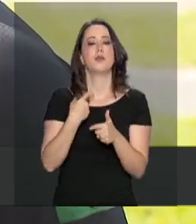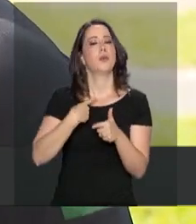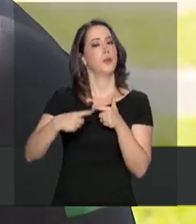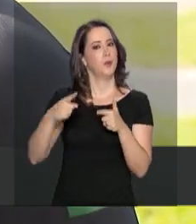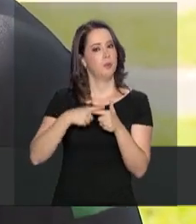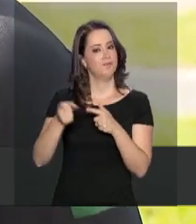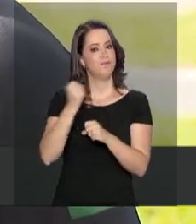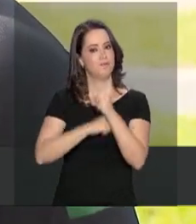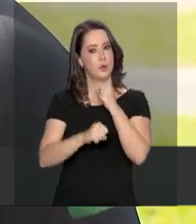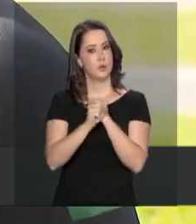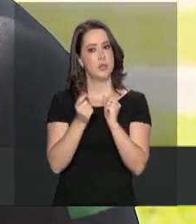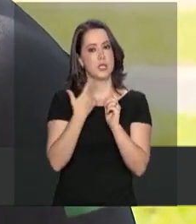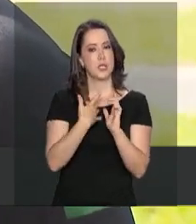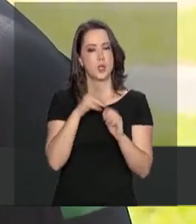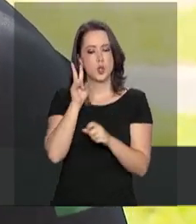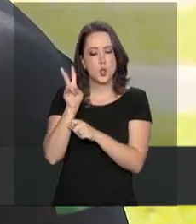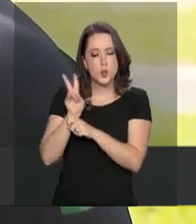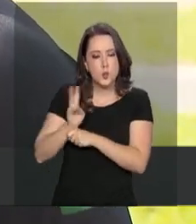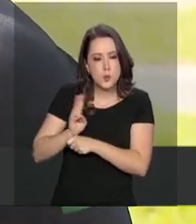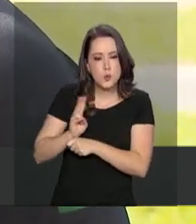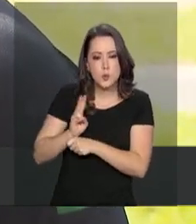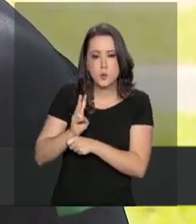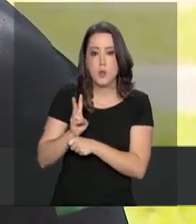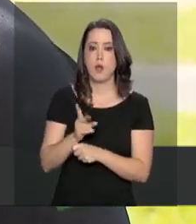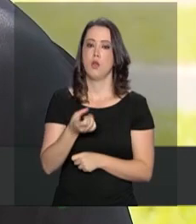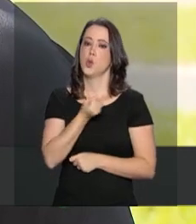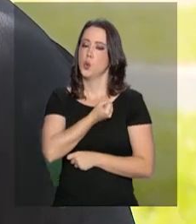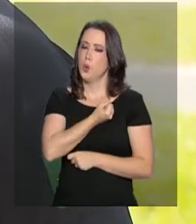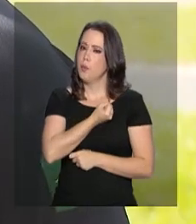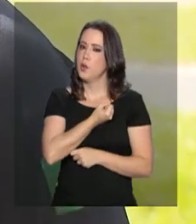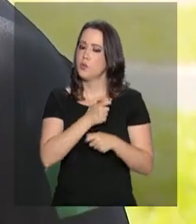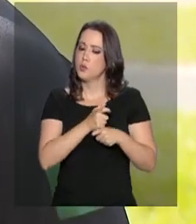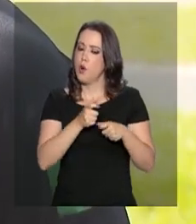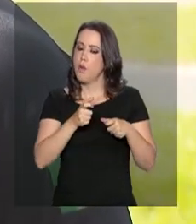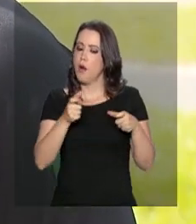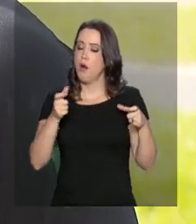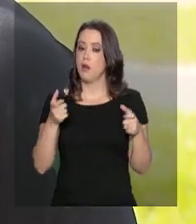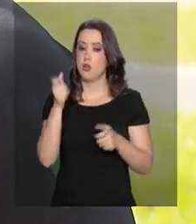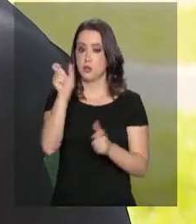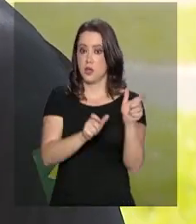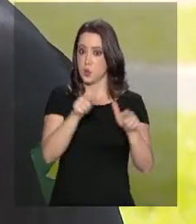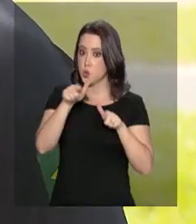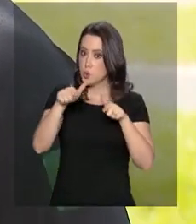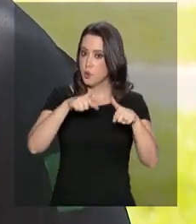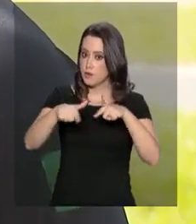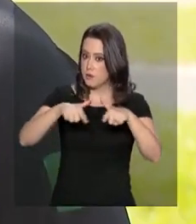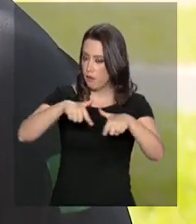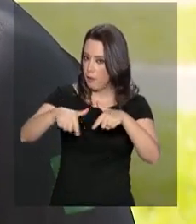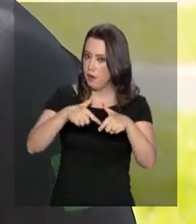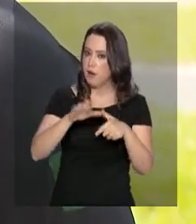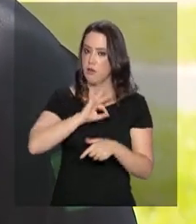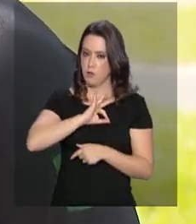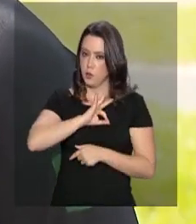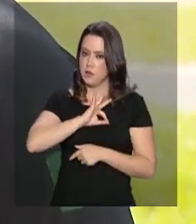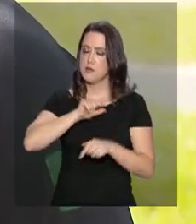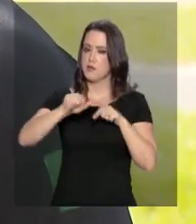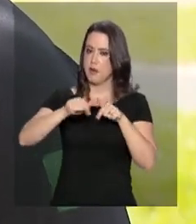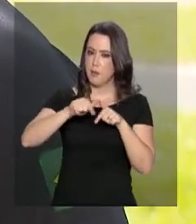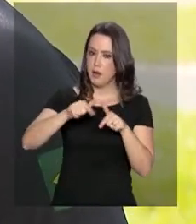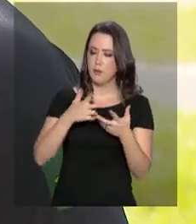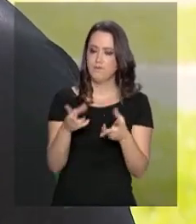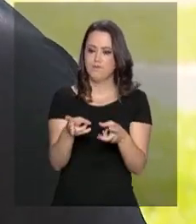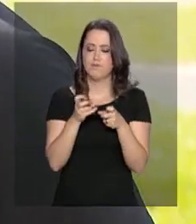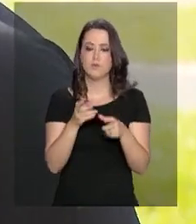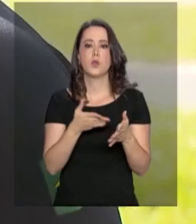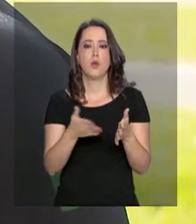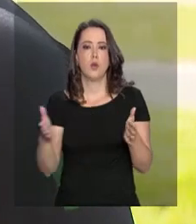lesivas. Então, gente teve mais policiais disponíveis nesses pontos sensíveis e também horários sensíveis, né, onde a gente registra o maior